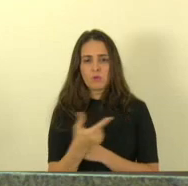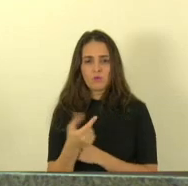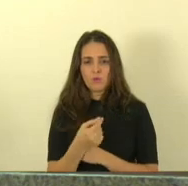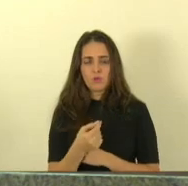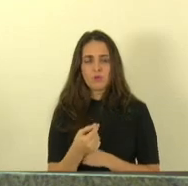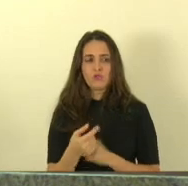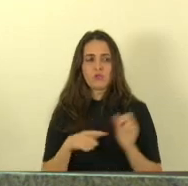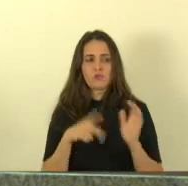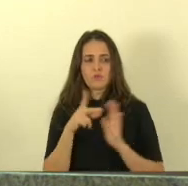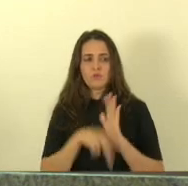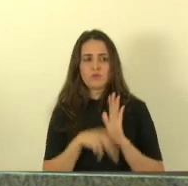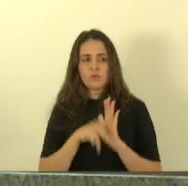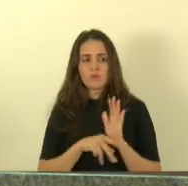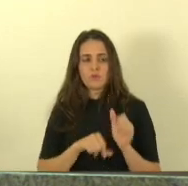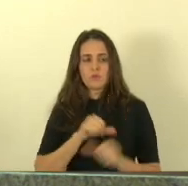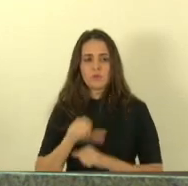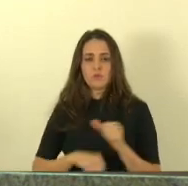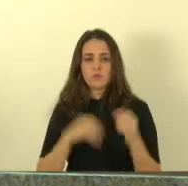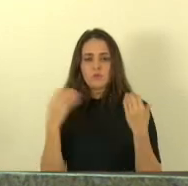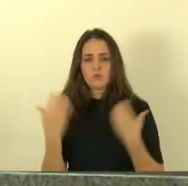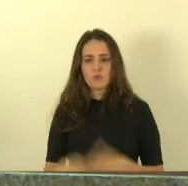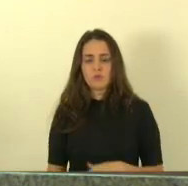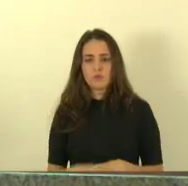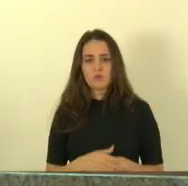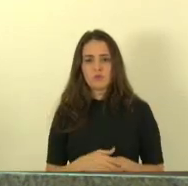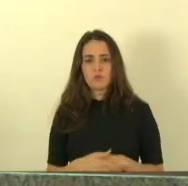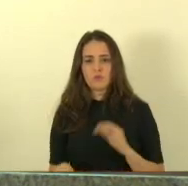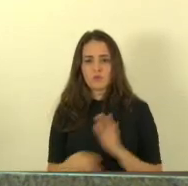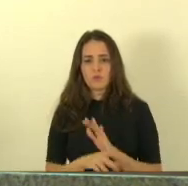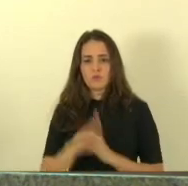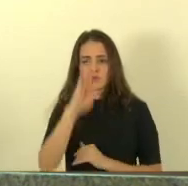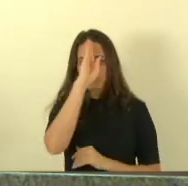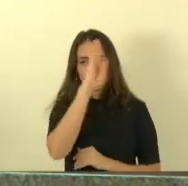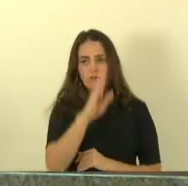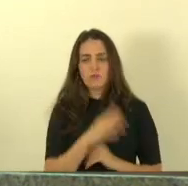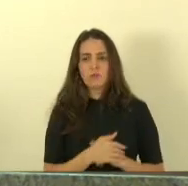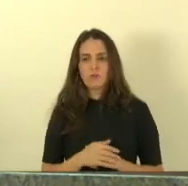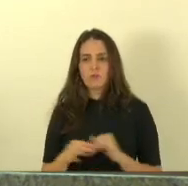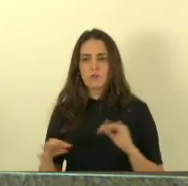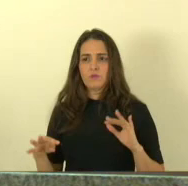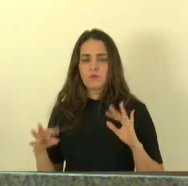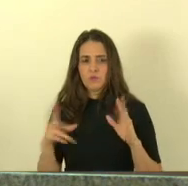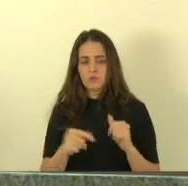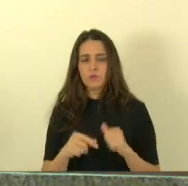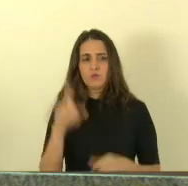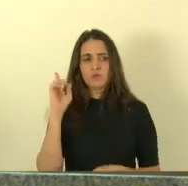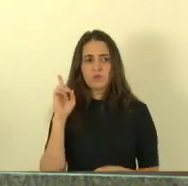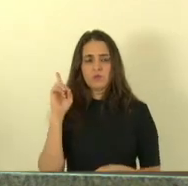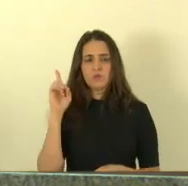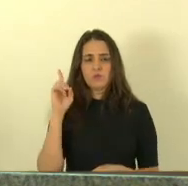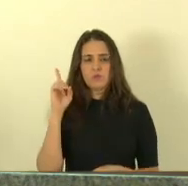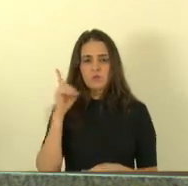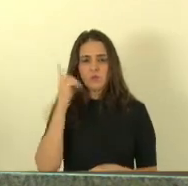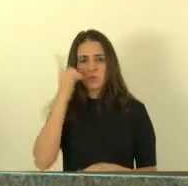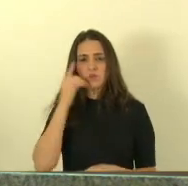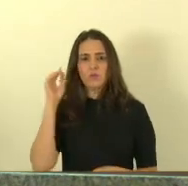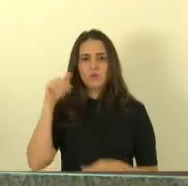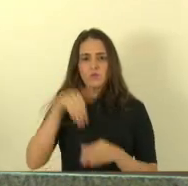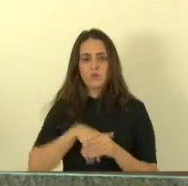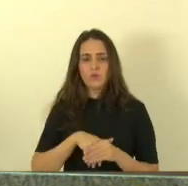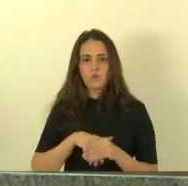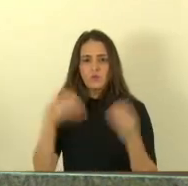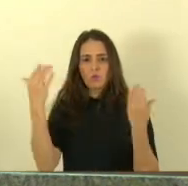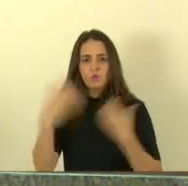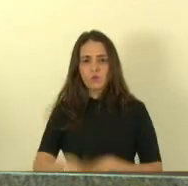projeto transformando os concursos da área de segurança pública em essenciais e todos os deputados votaram aqui a unanimidade e o concurso